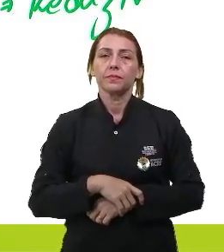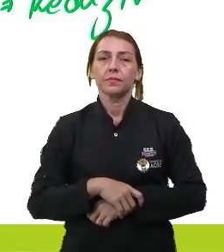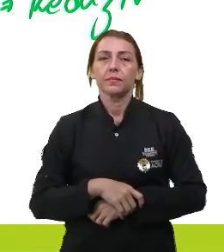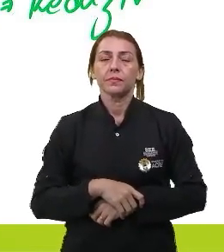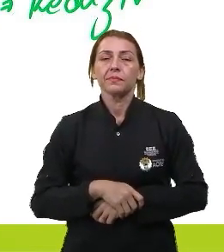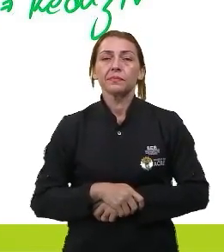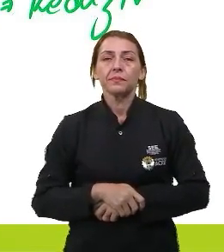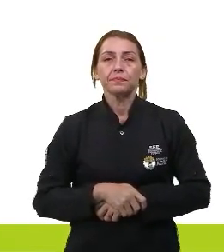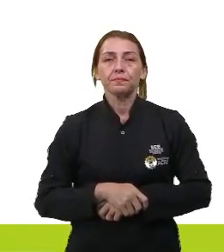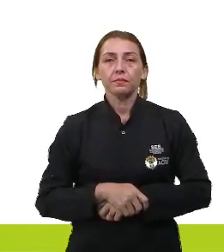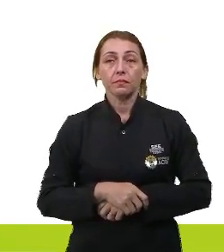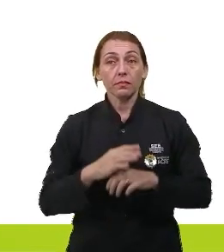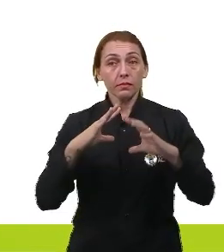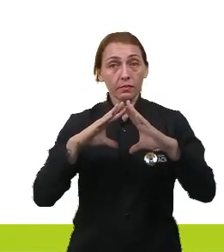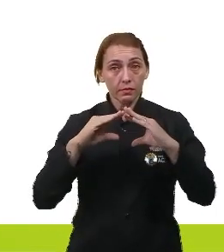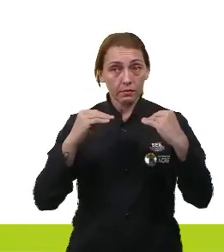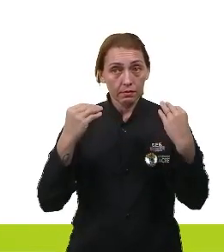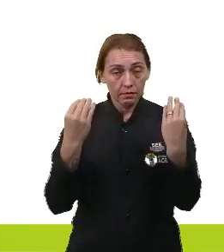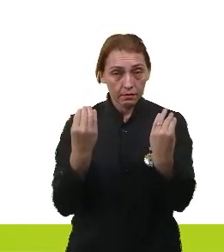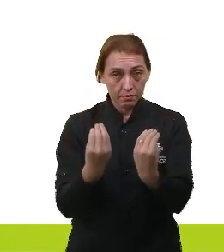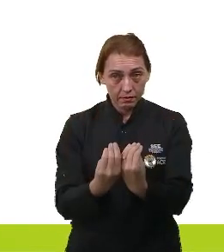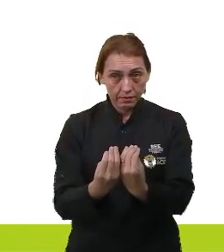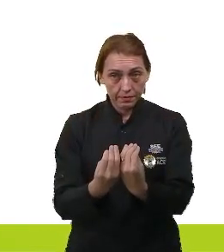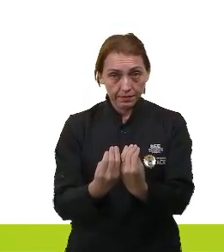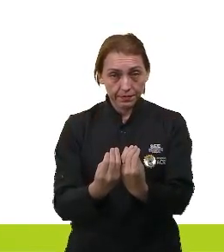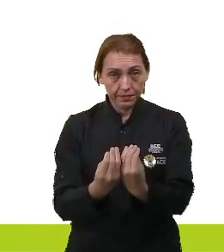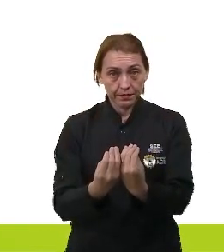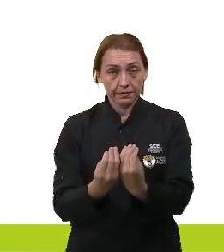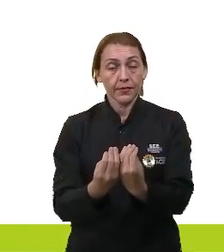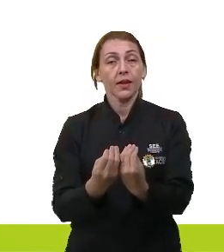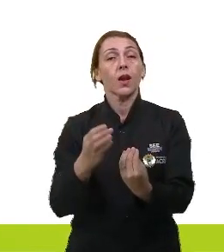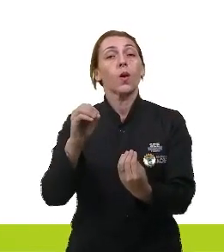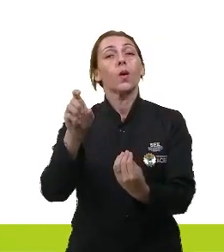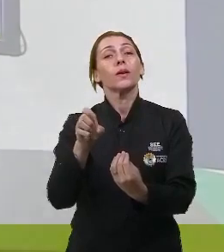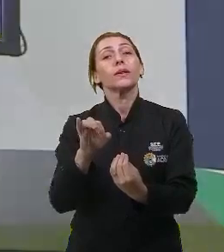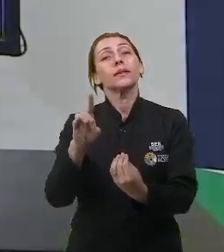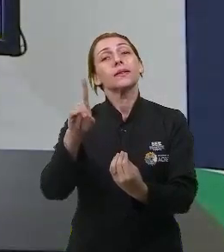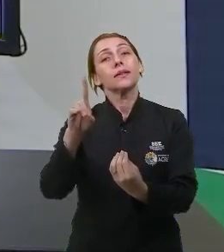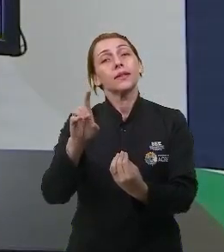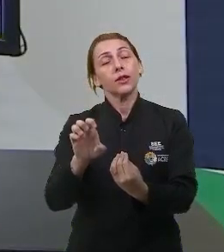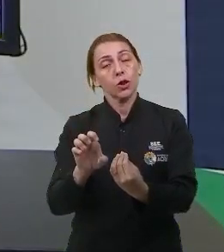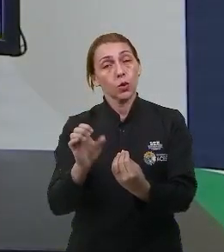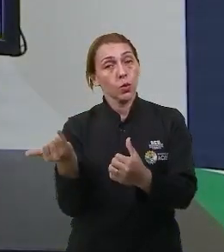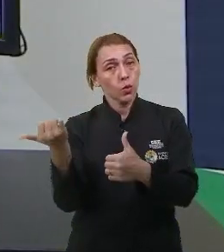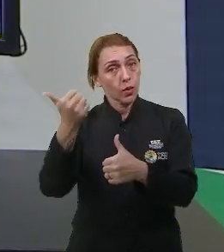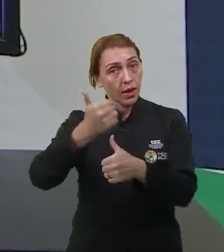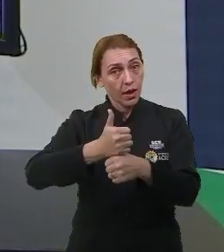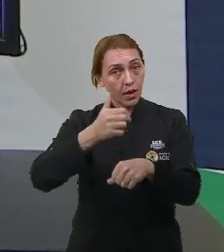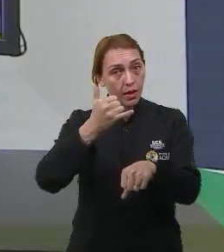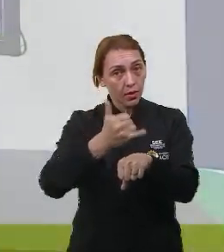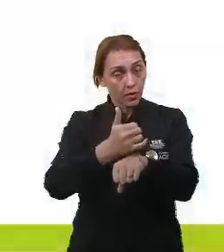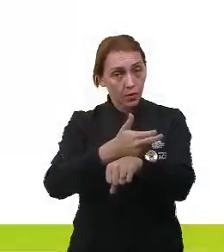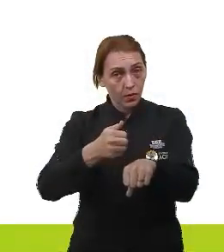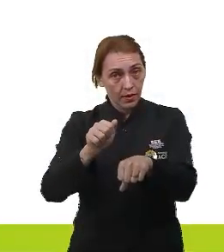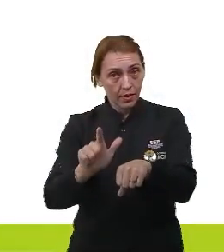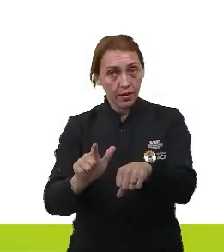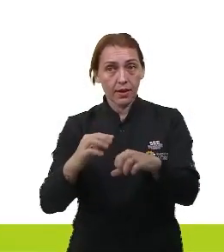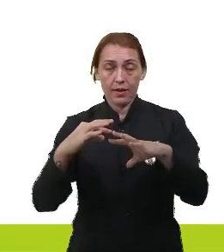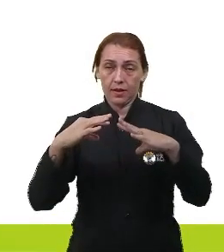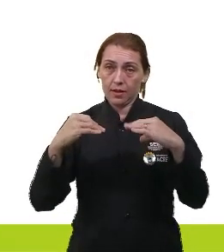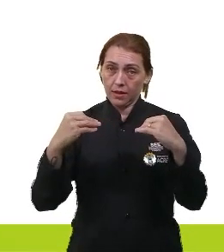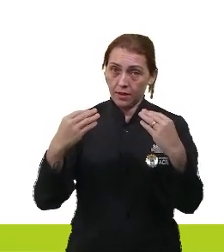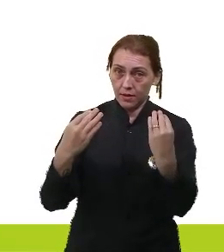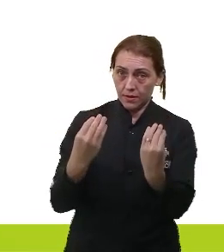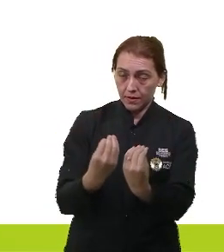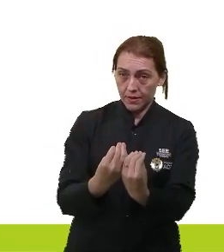usar uma substância que oxide no lugar do alumínio. E essa substância, pessoal,